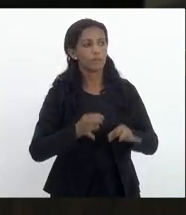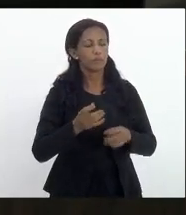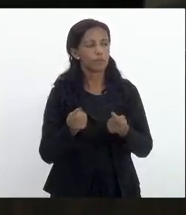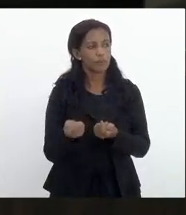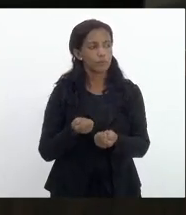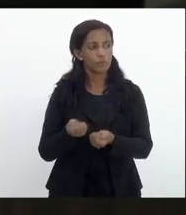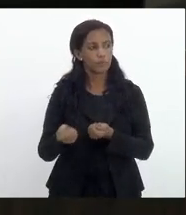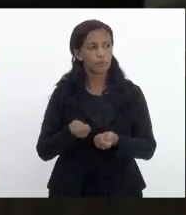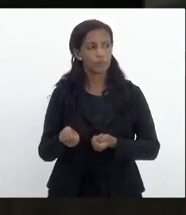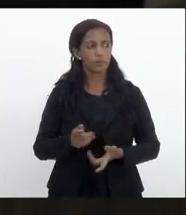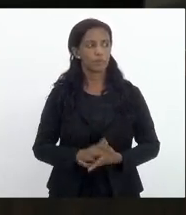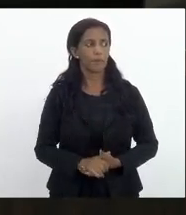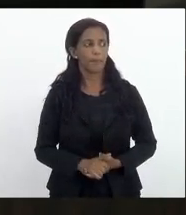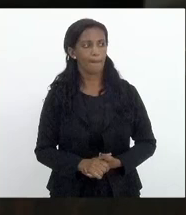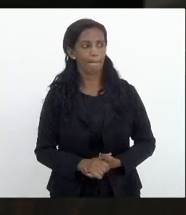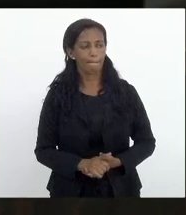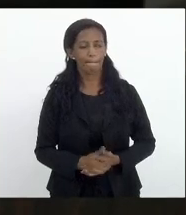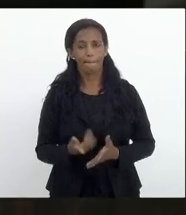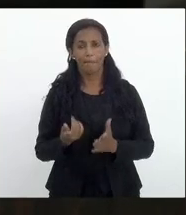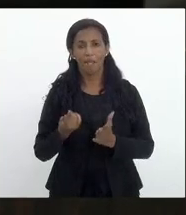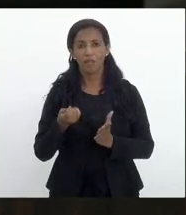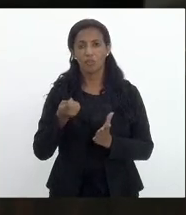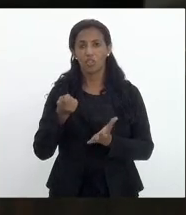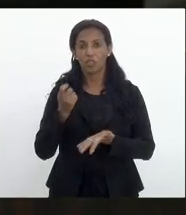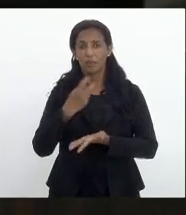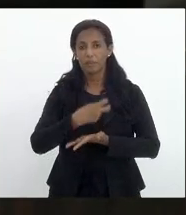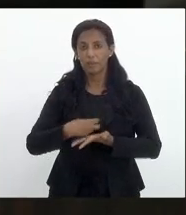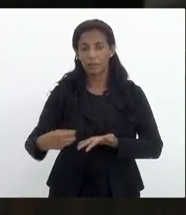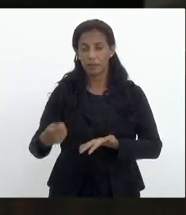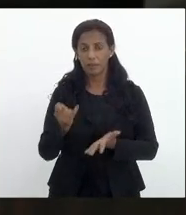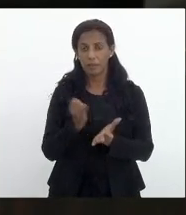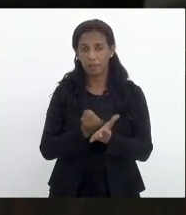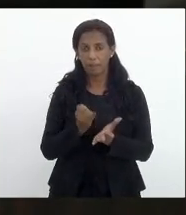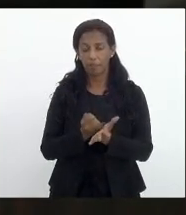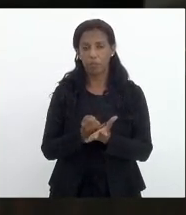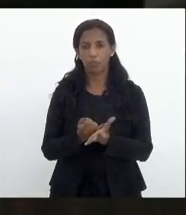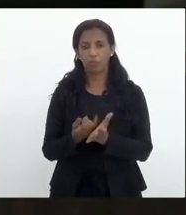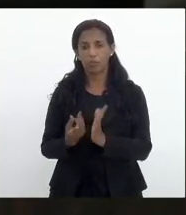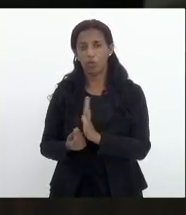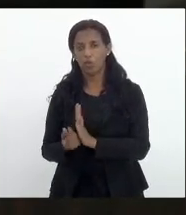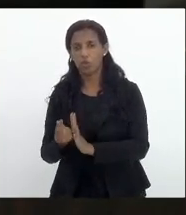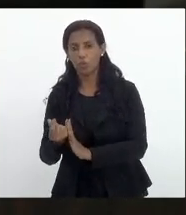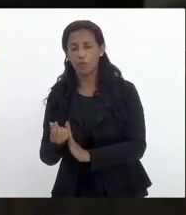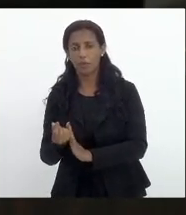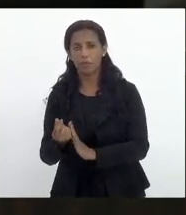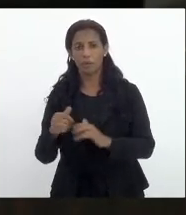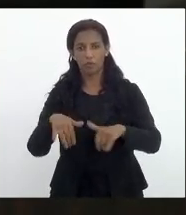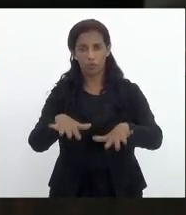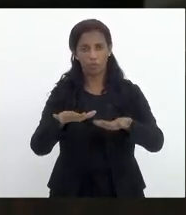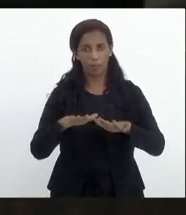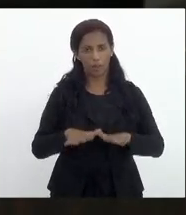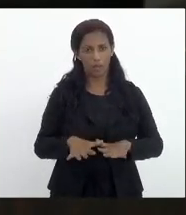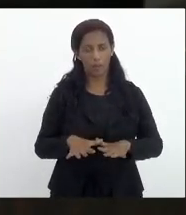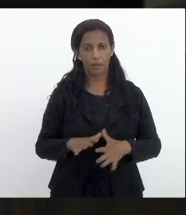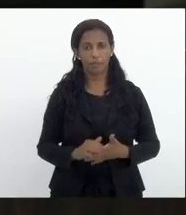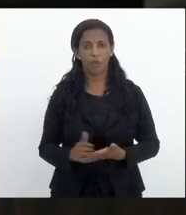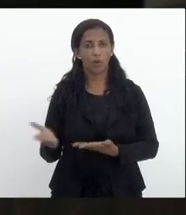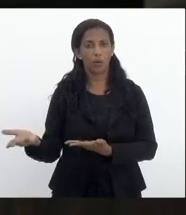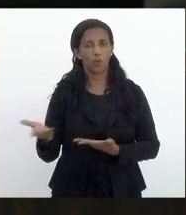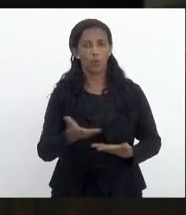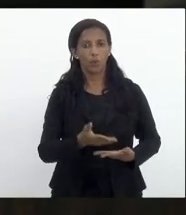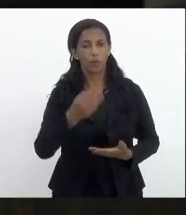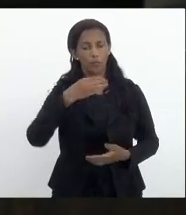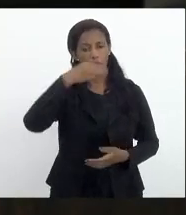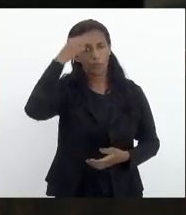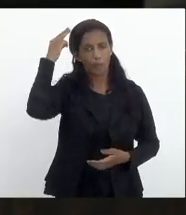Economia, de tributação e de orçamento às emendas de plenário, com presença convida o deputado